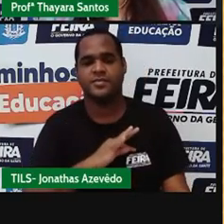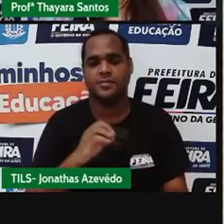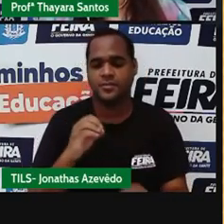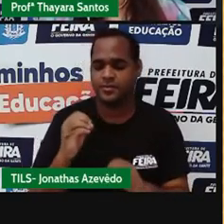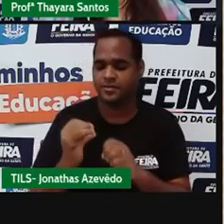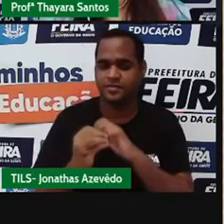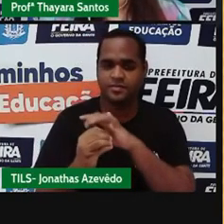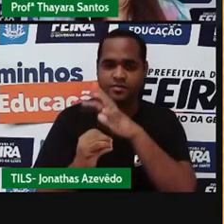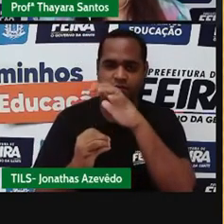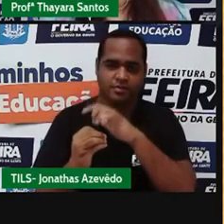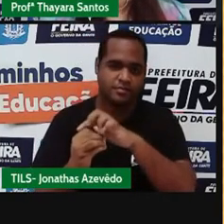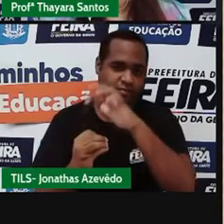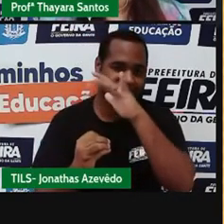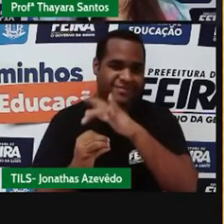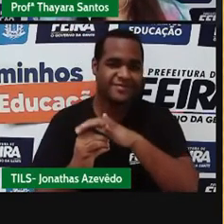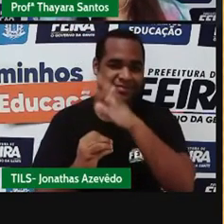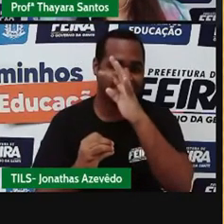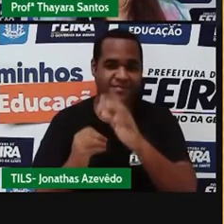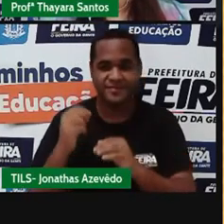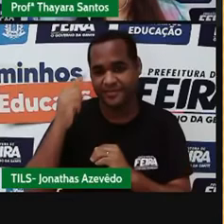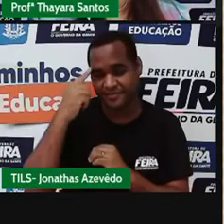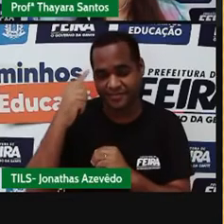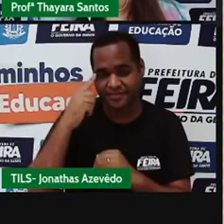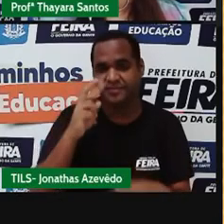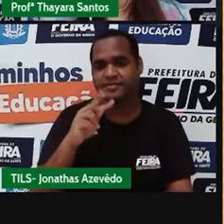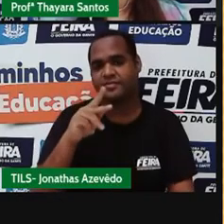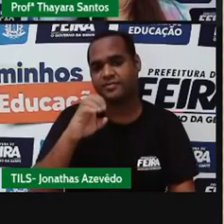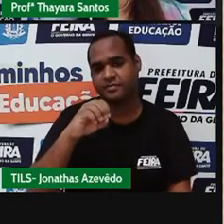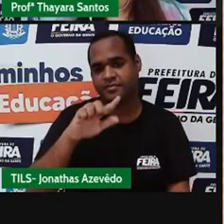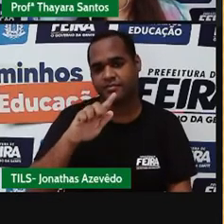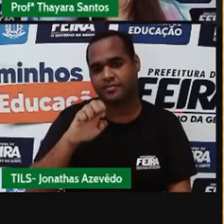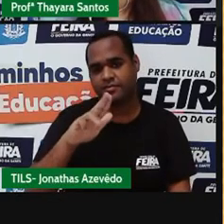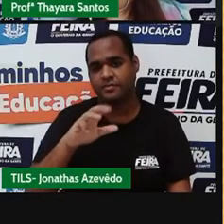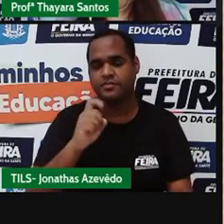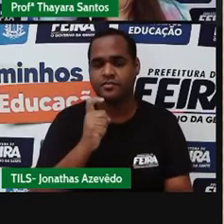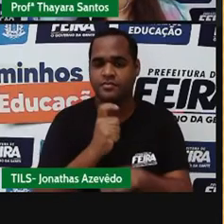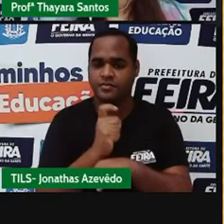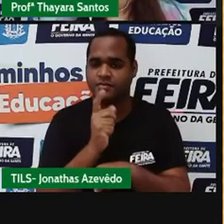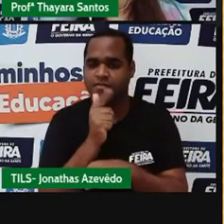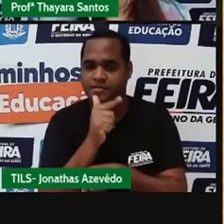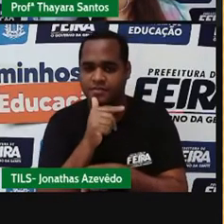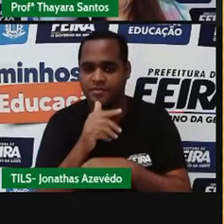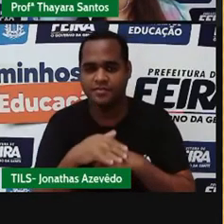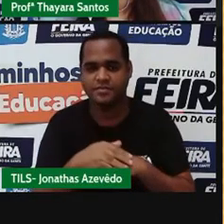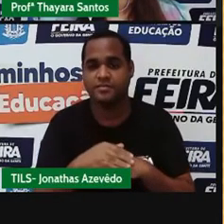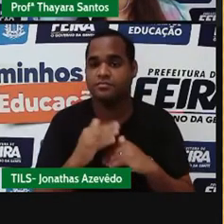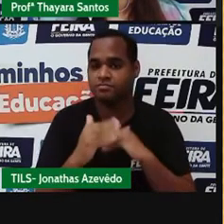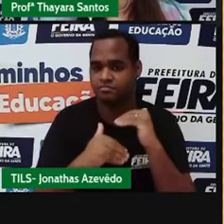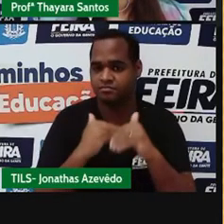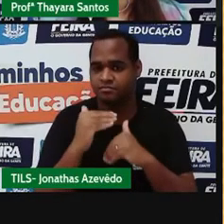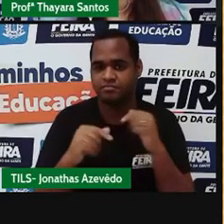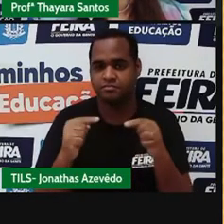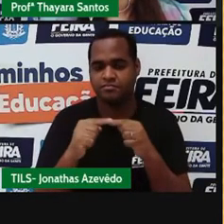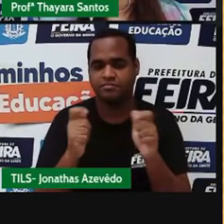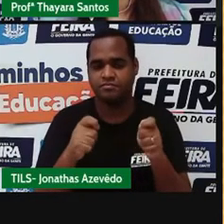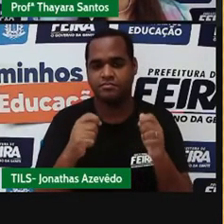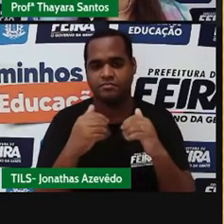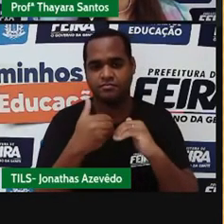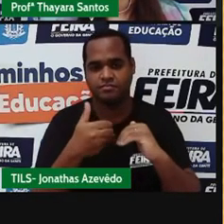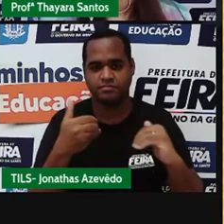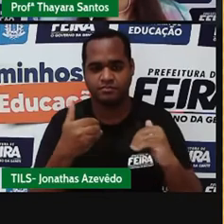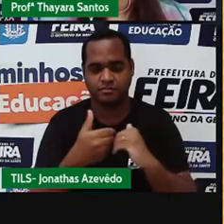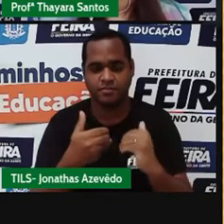que é método utilizado para a separação de misturas homogêneas entre sólido e líquido. Geralmente, esse processo é utilizado